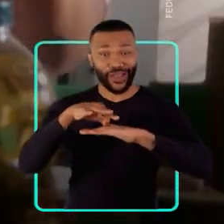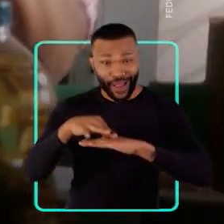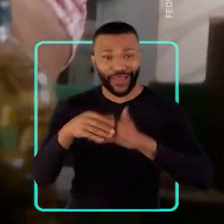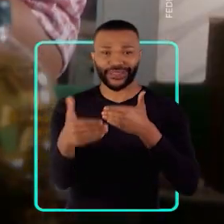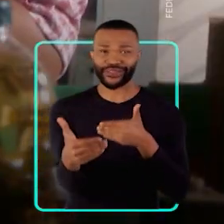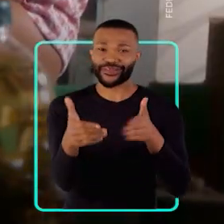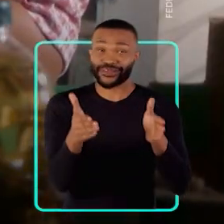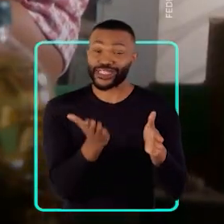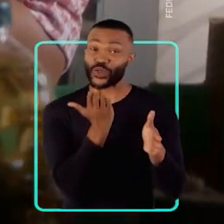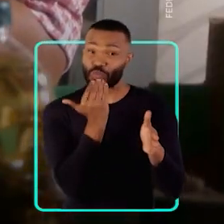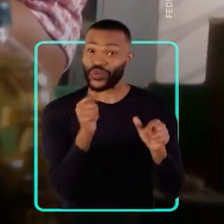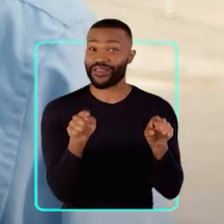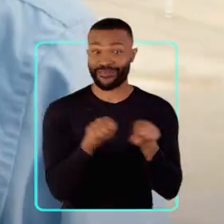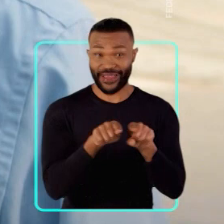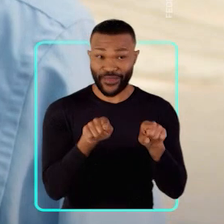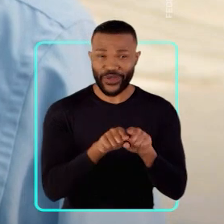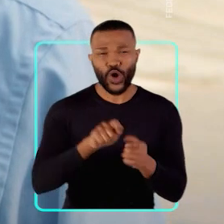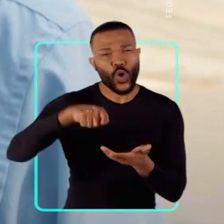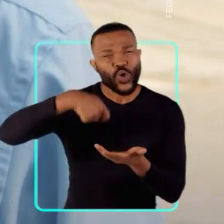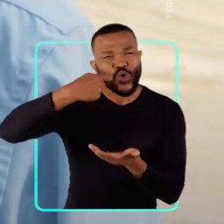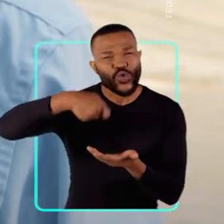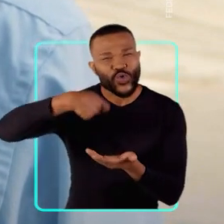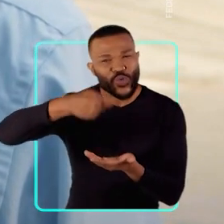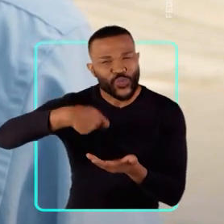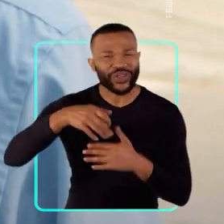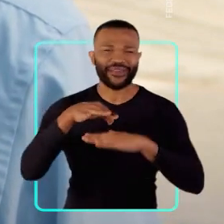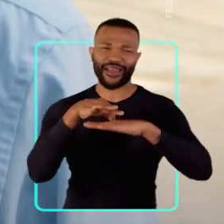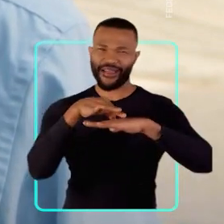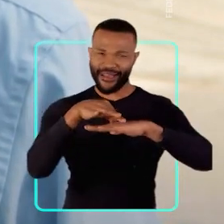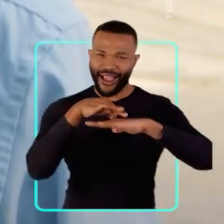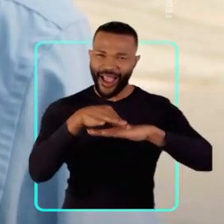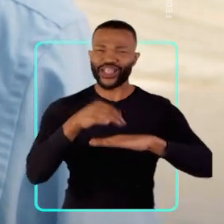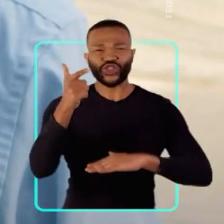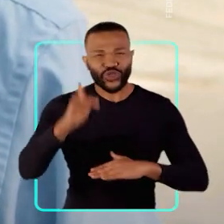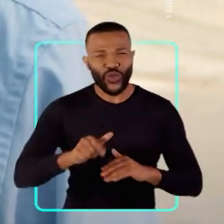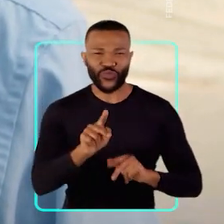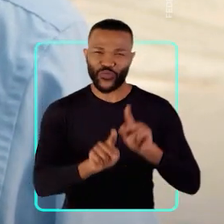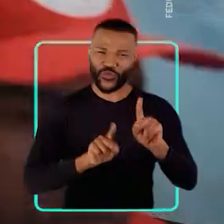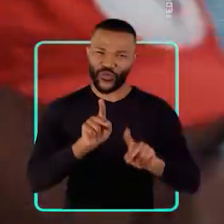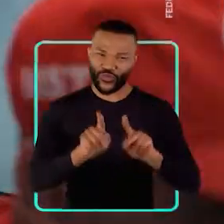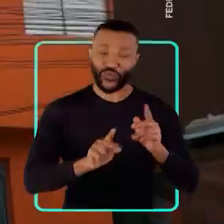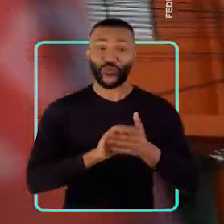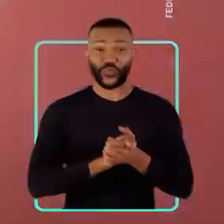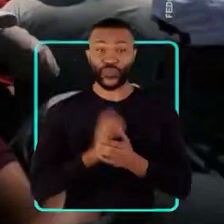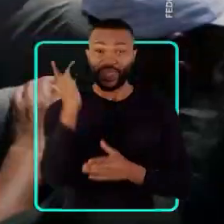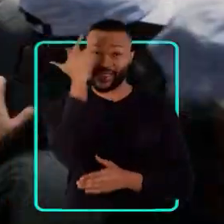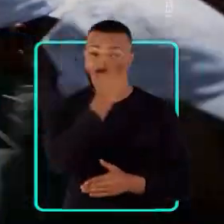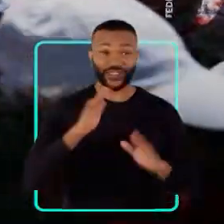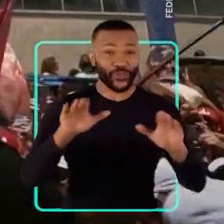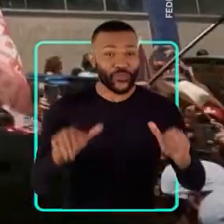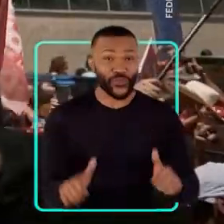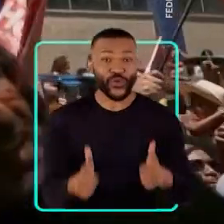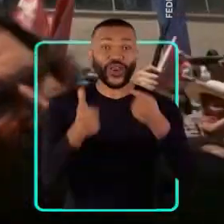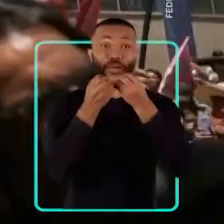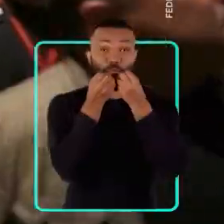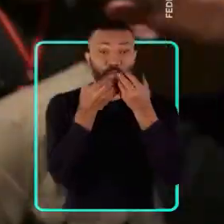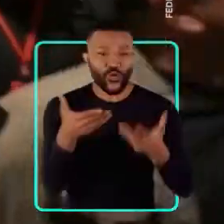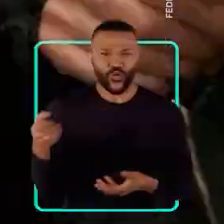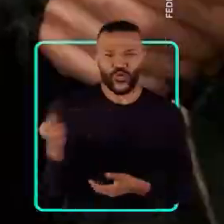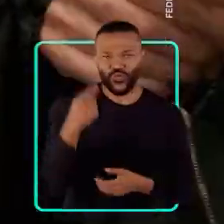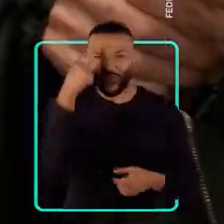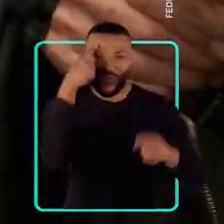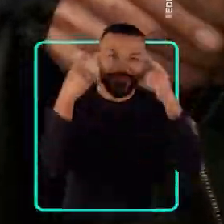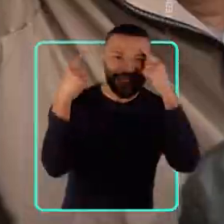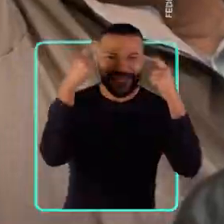carne e dos produtos da cesta básica. É comida garantida e carne de novo no prato do povo. Haddad vai melhorar o que é bom e trazer